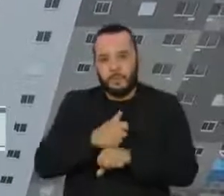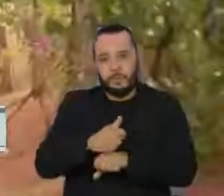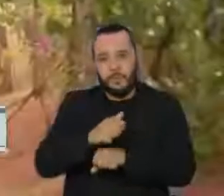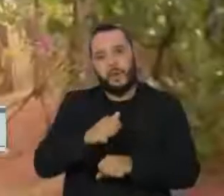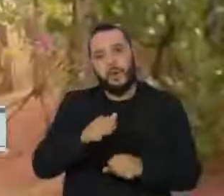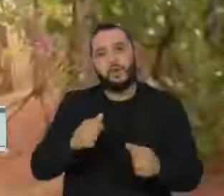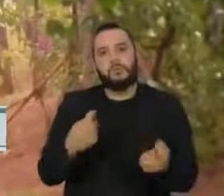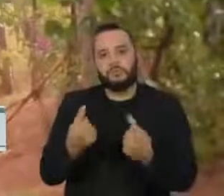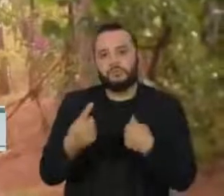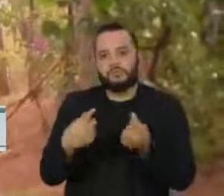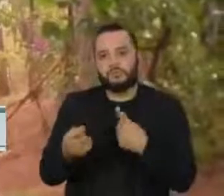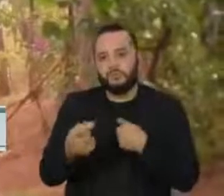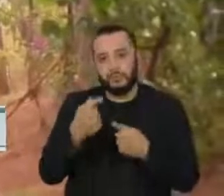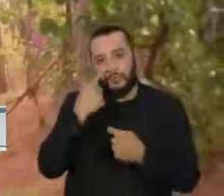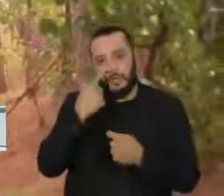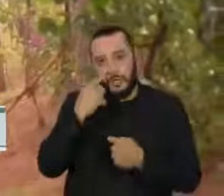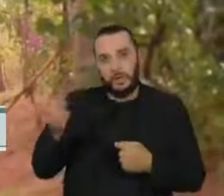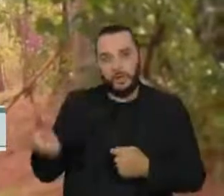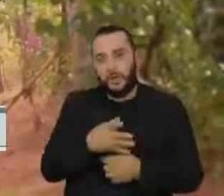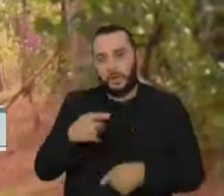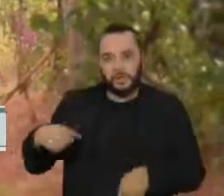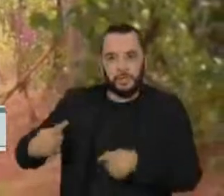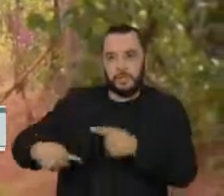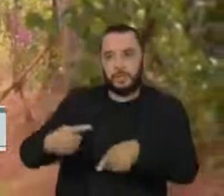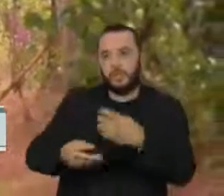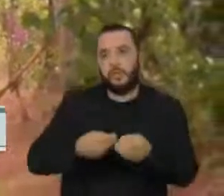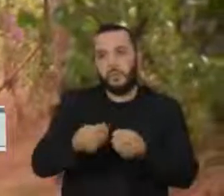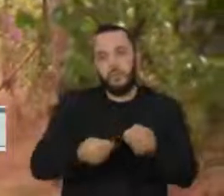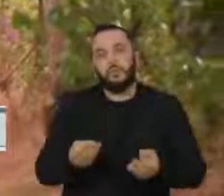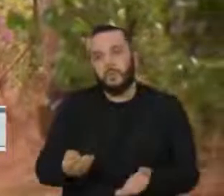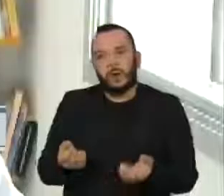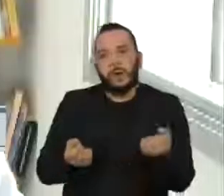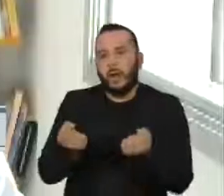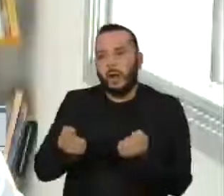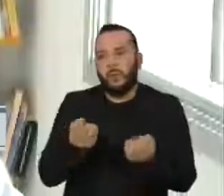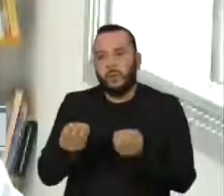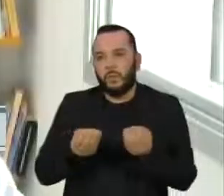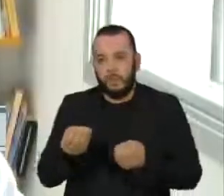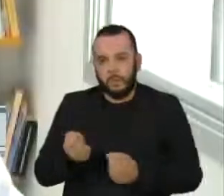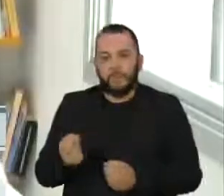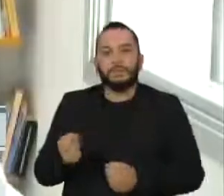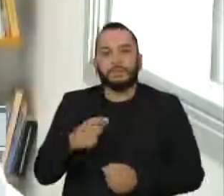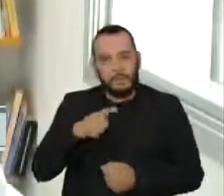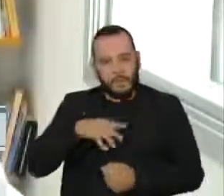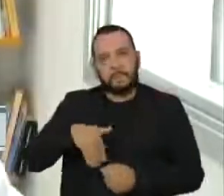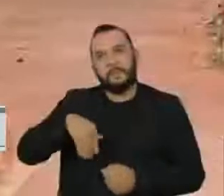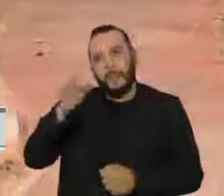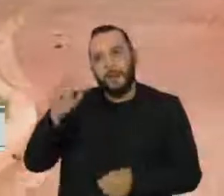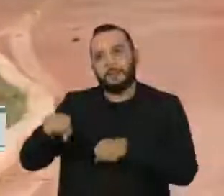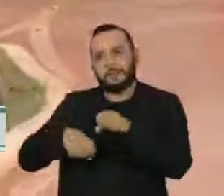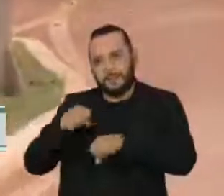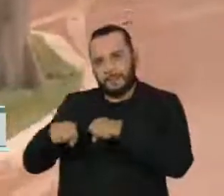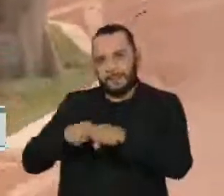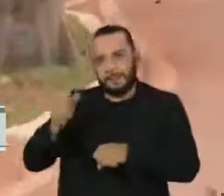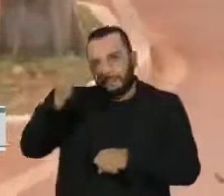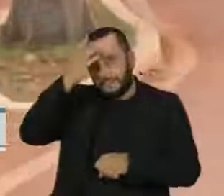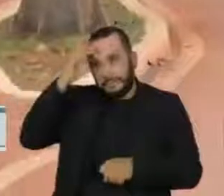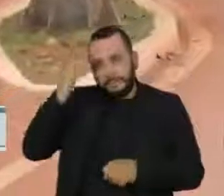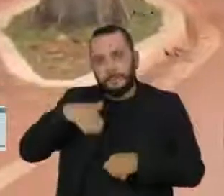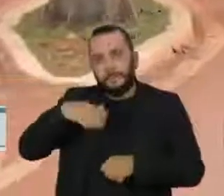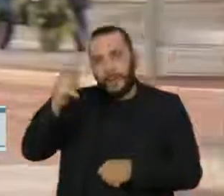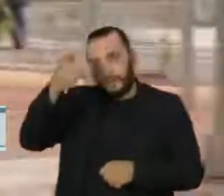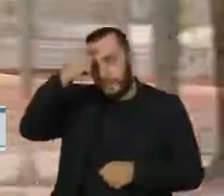comportamento nas novas gerações em relação ao uso do carro. A gente vê mais bicicletas, pessoas mais